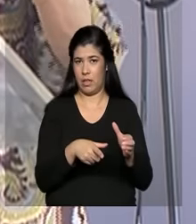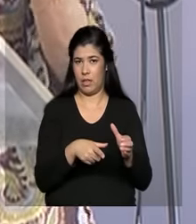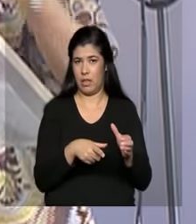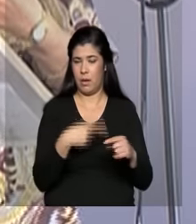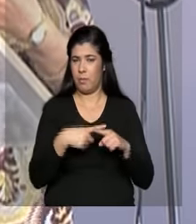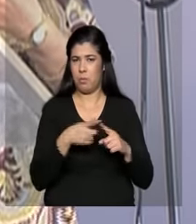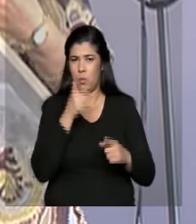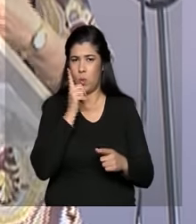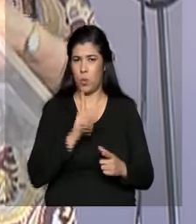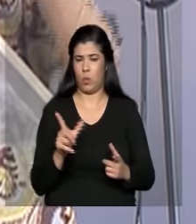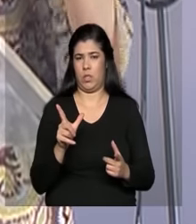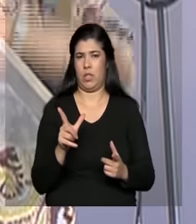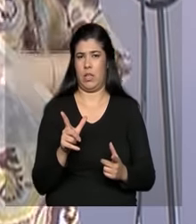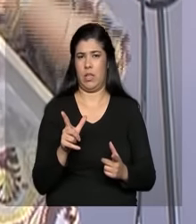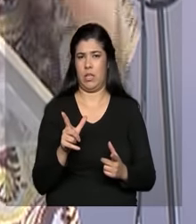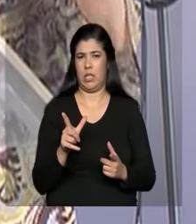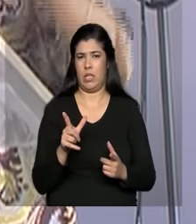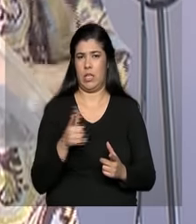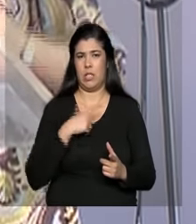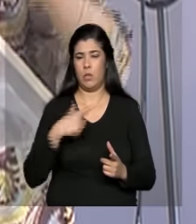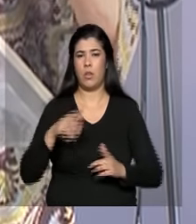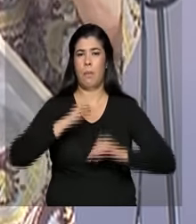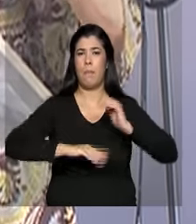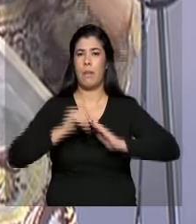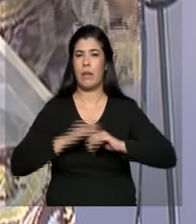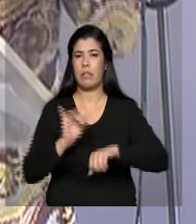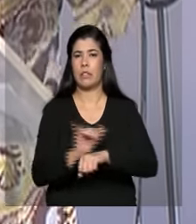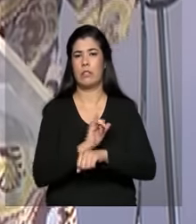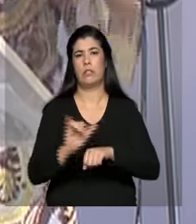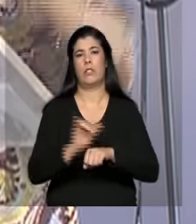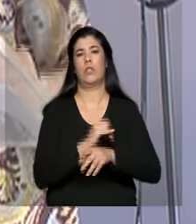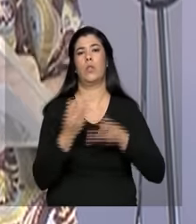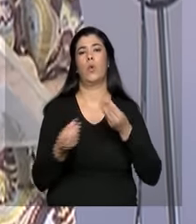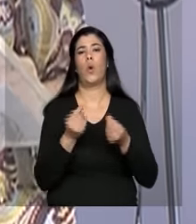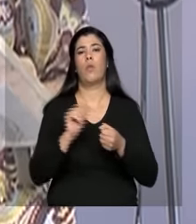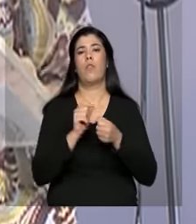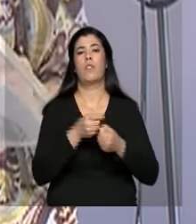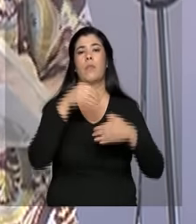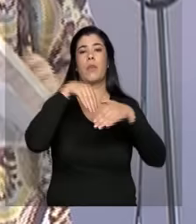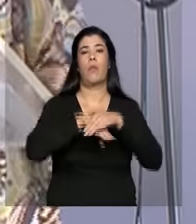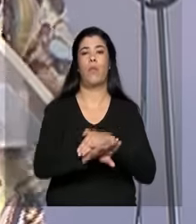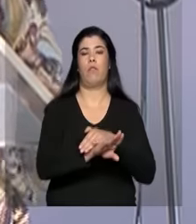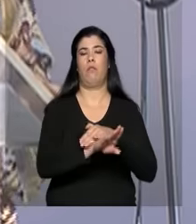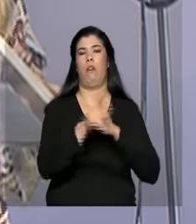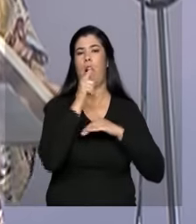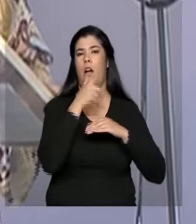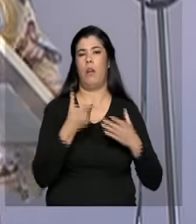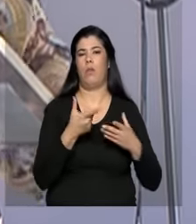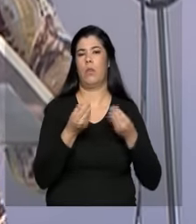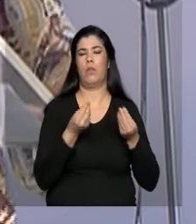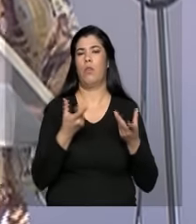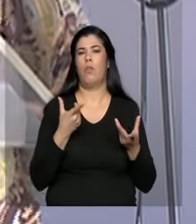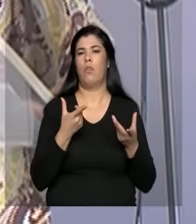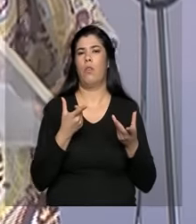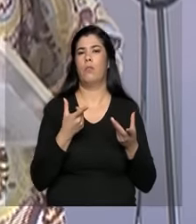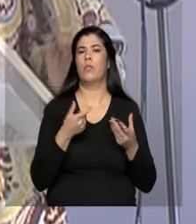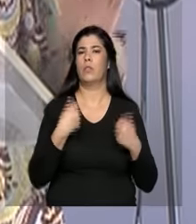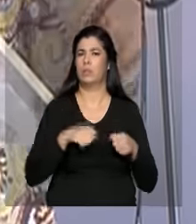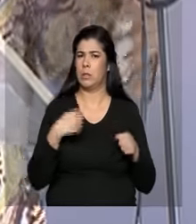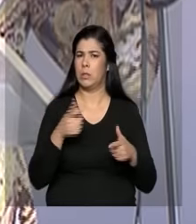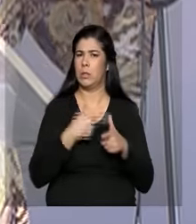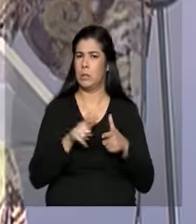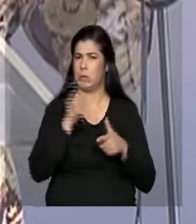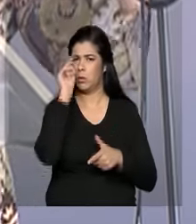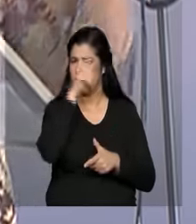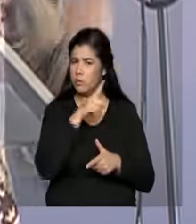você não consegue, sem mecanismos de armazenar a água, você não consegue conviver com a seca.